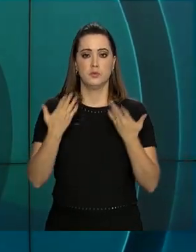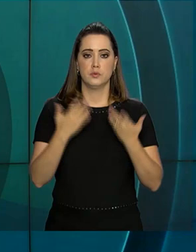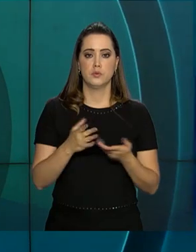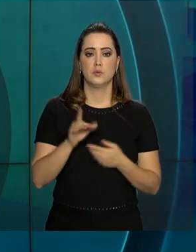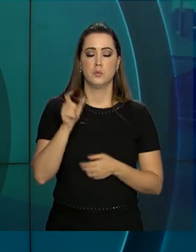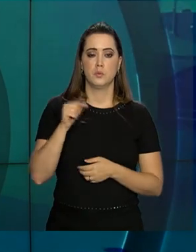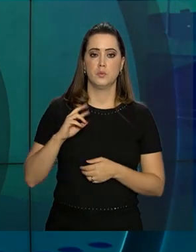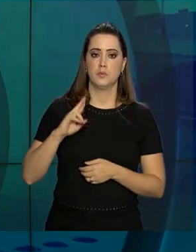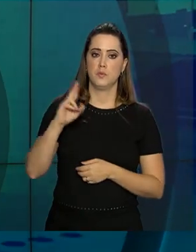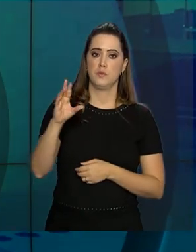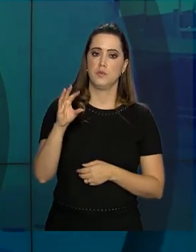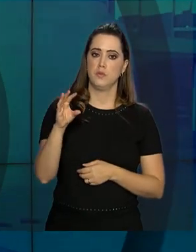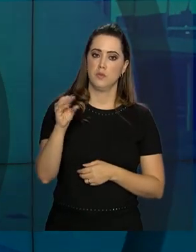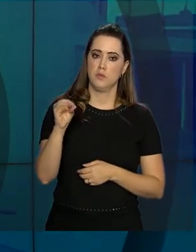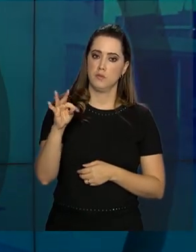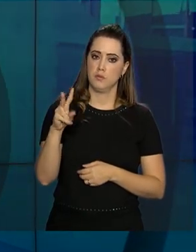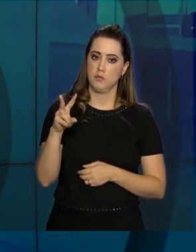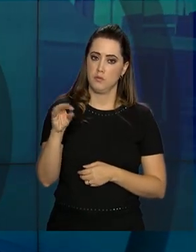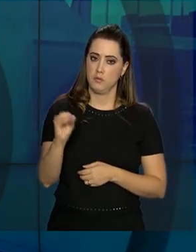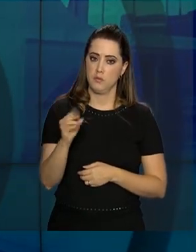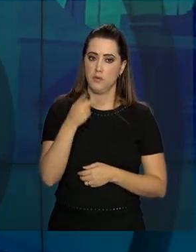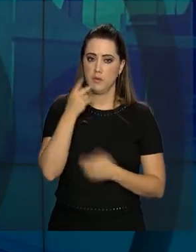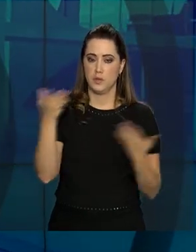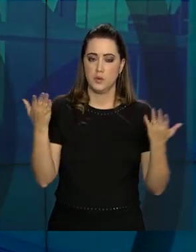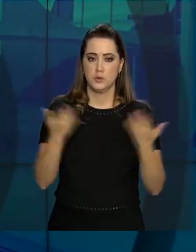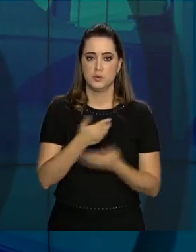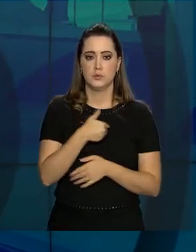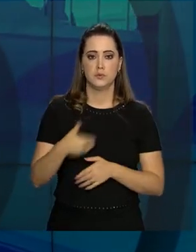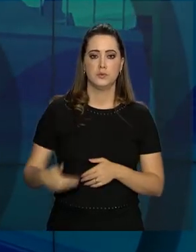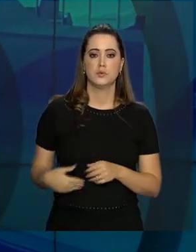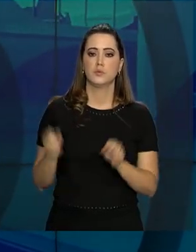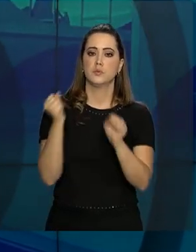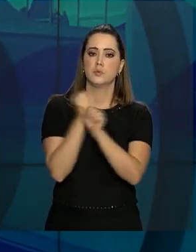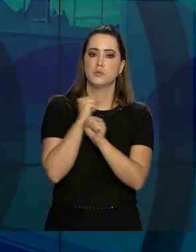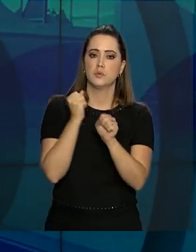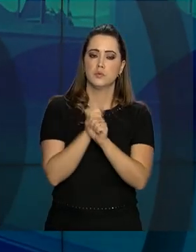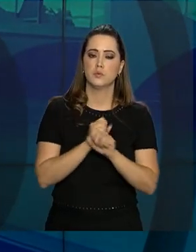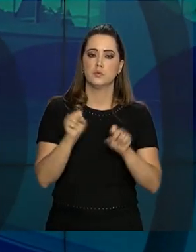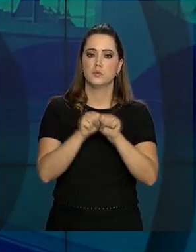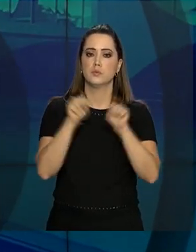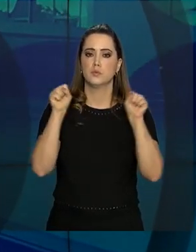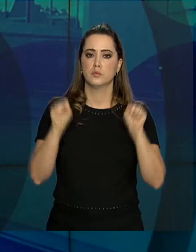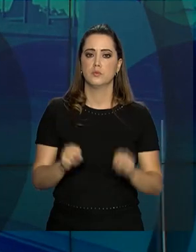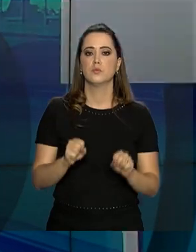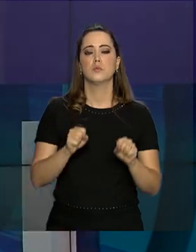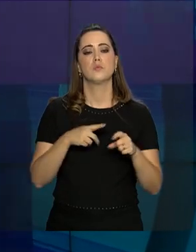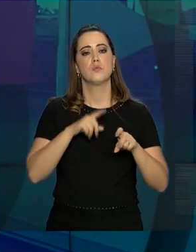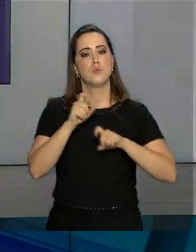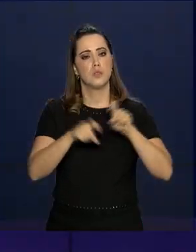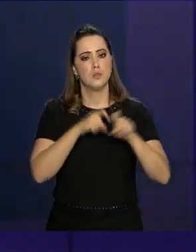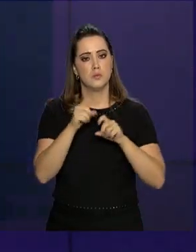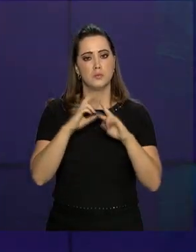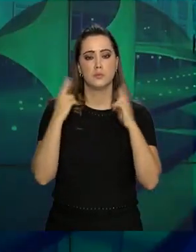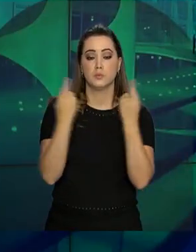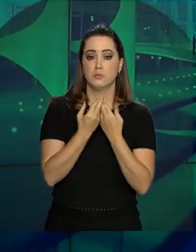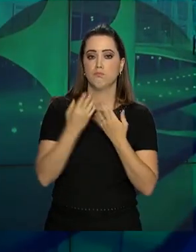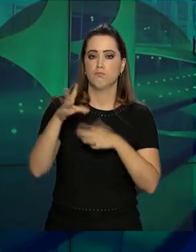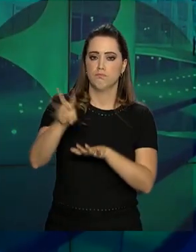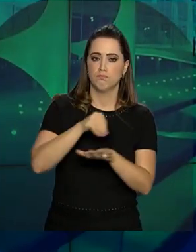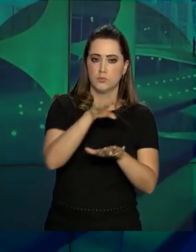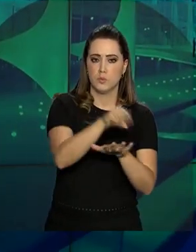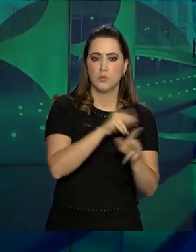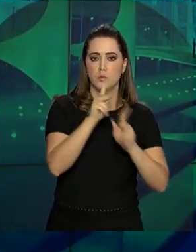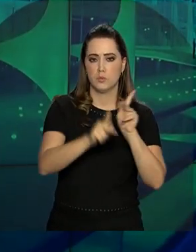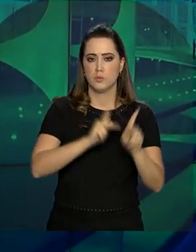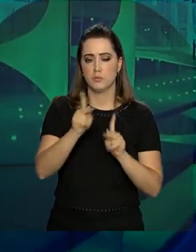Minas Gerais, o porta-voz Otávio Rego Barros disse hoje que o governo está construindo um sistema eletrônico para reunir